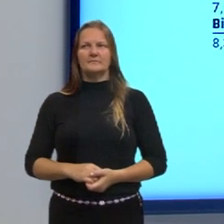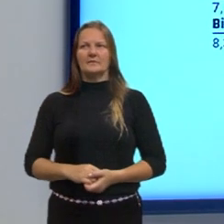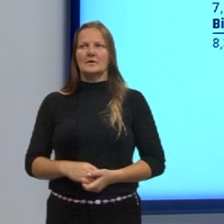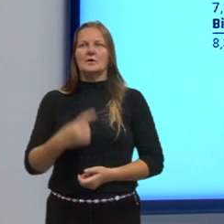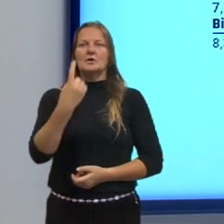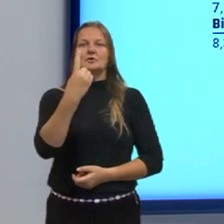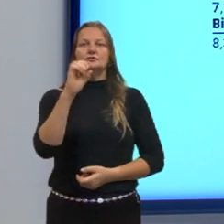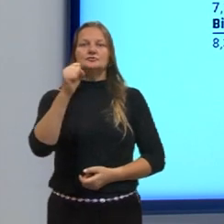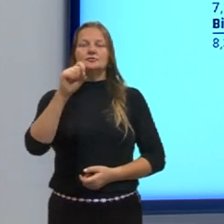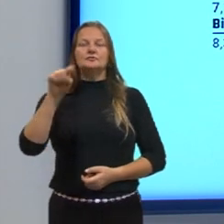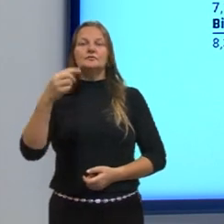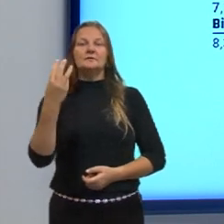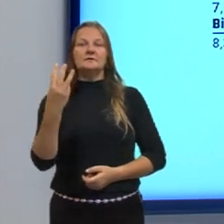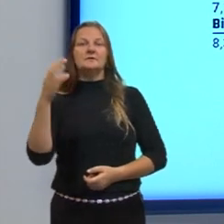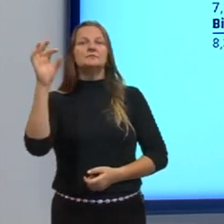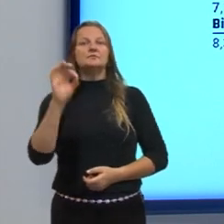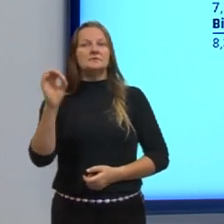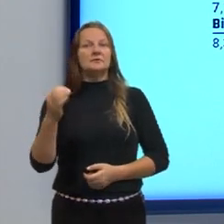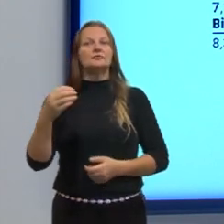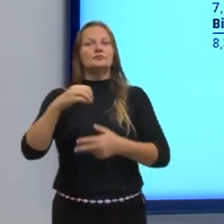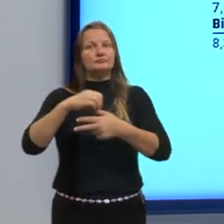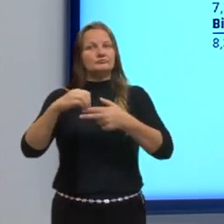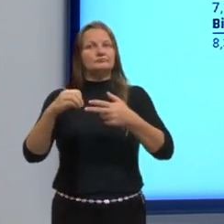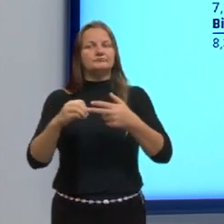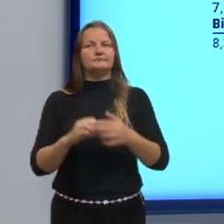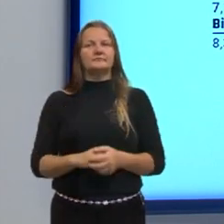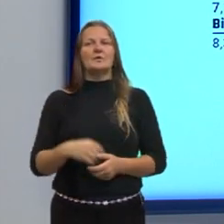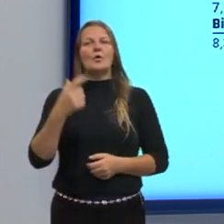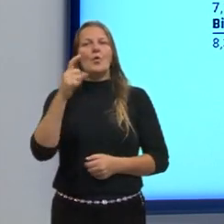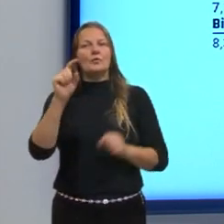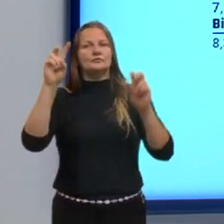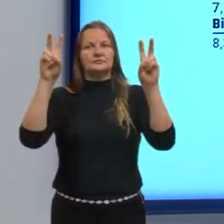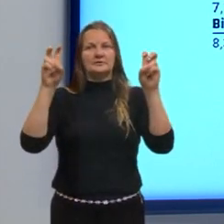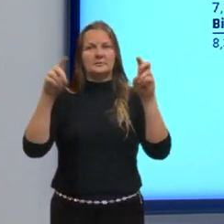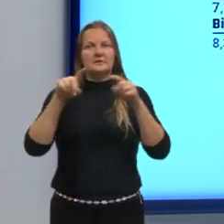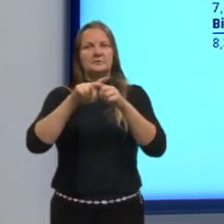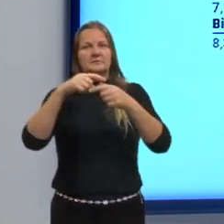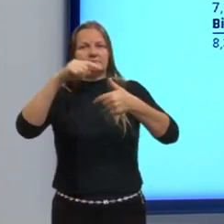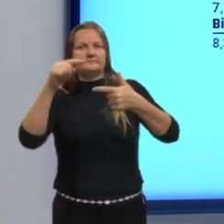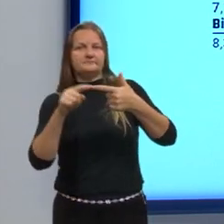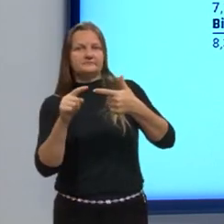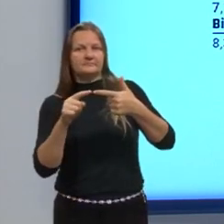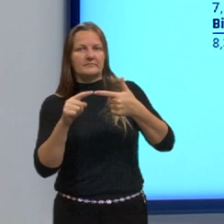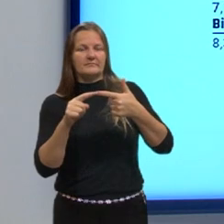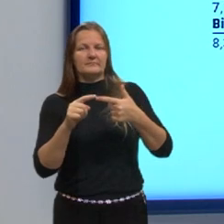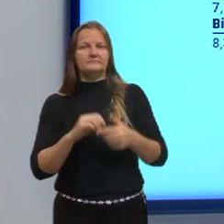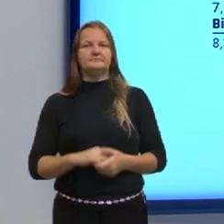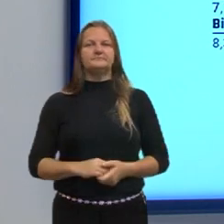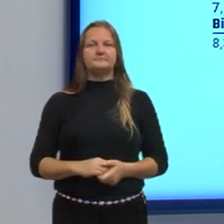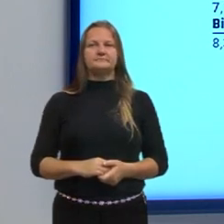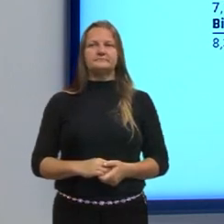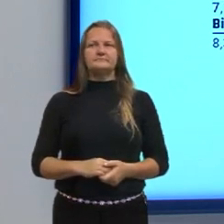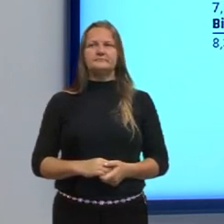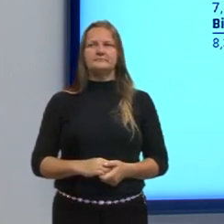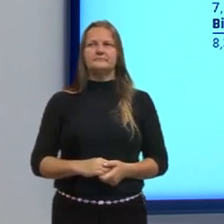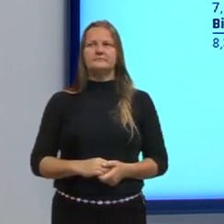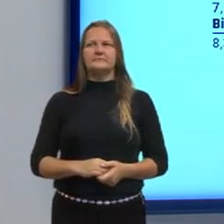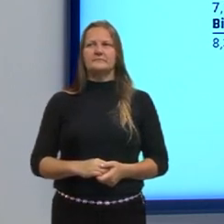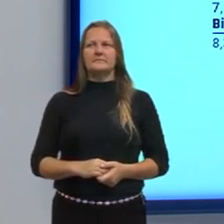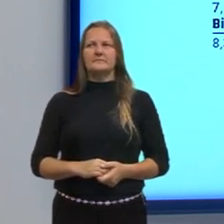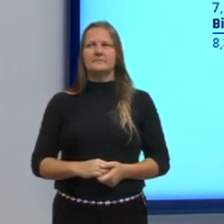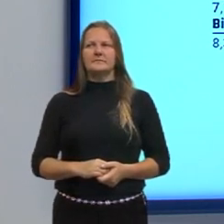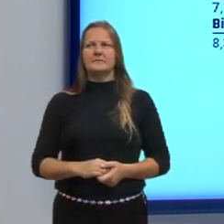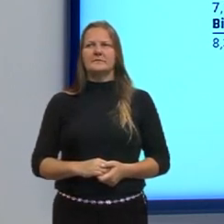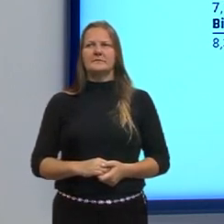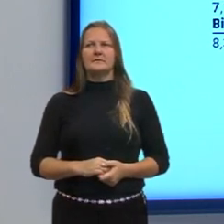,3%. Outro tema que segue, então, a humanidade e ambiente é a citologia.